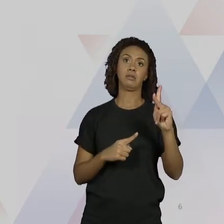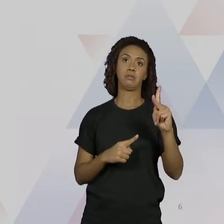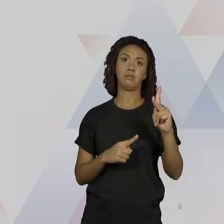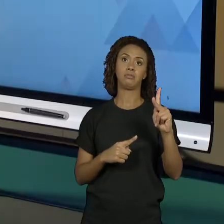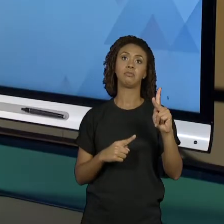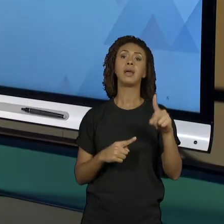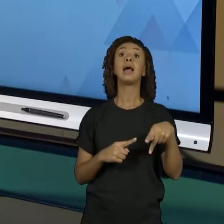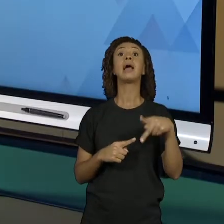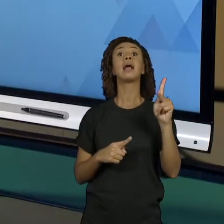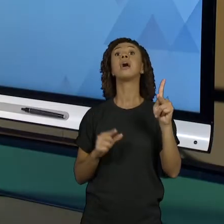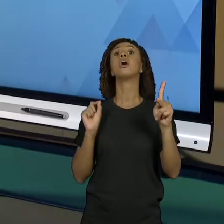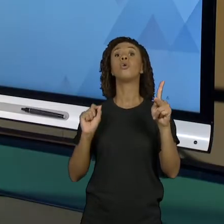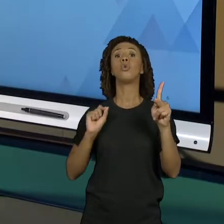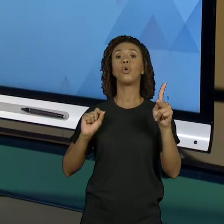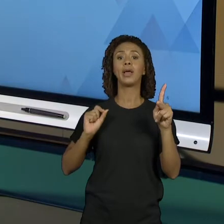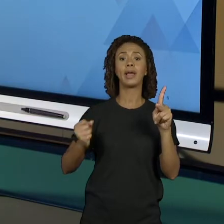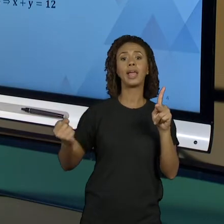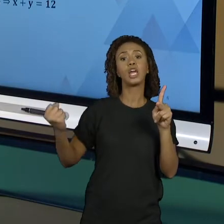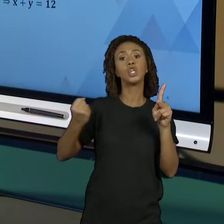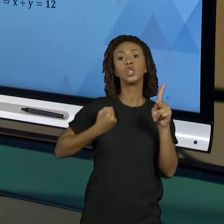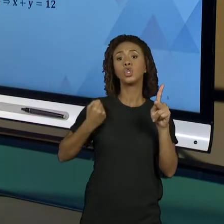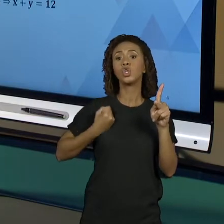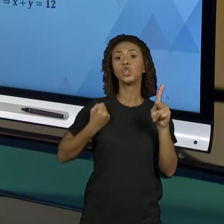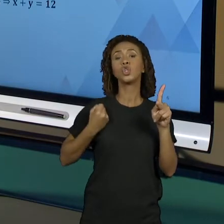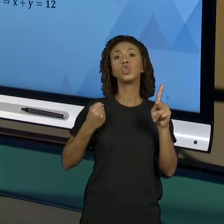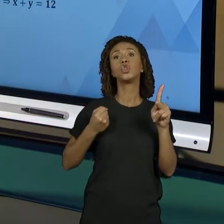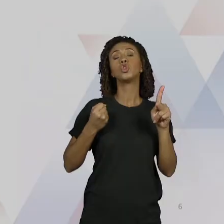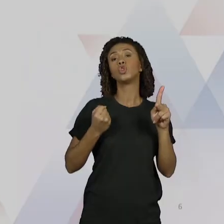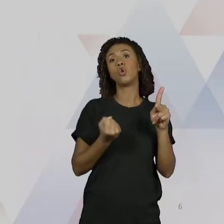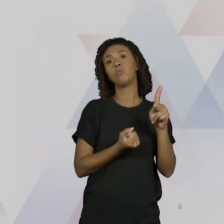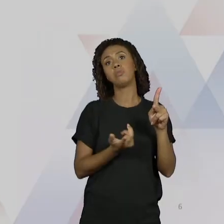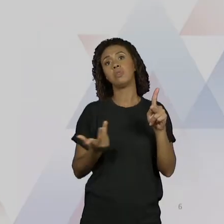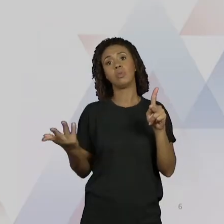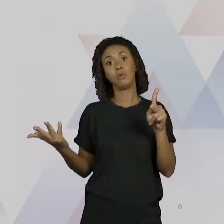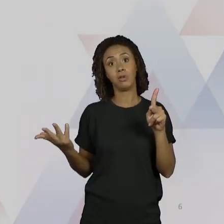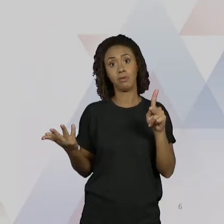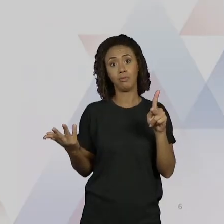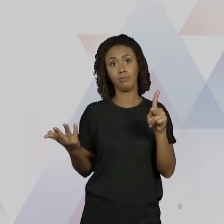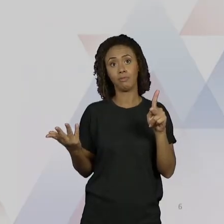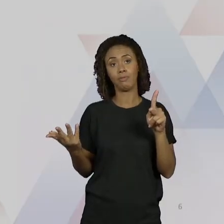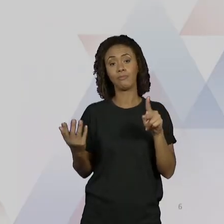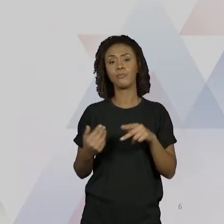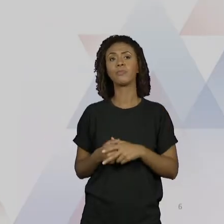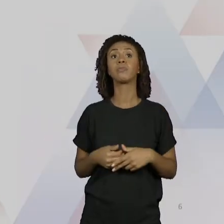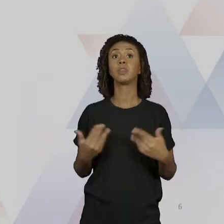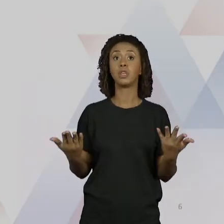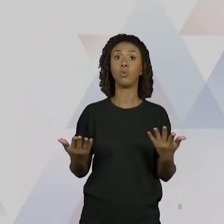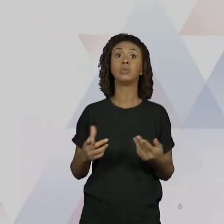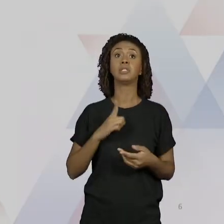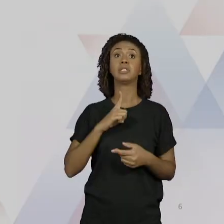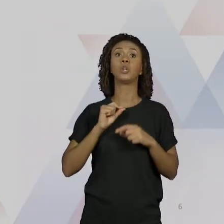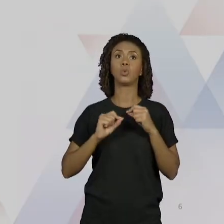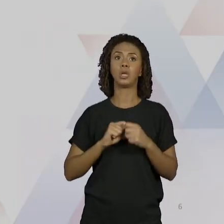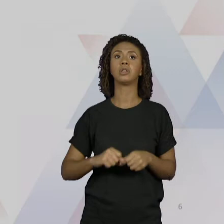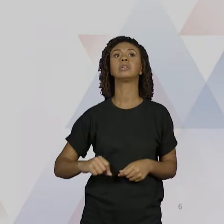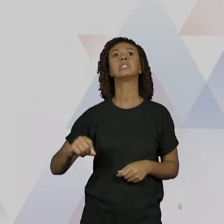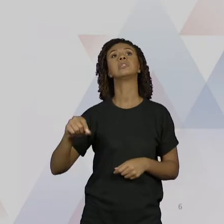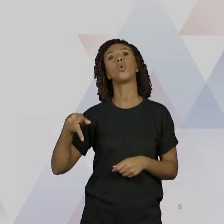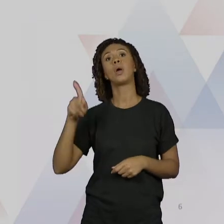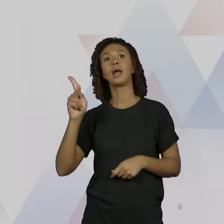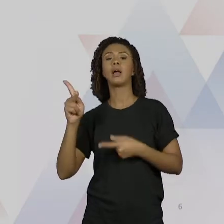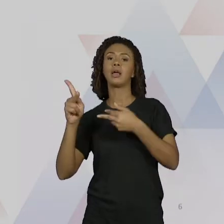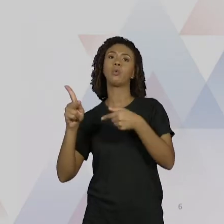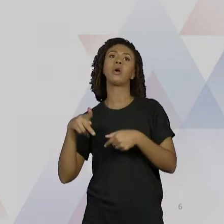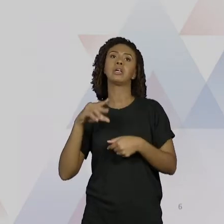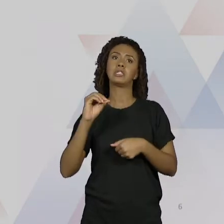natural. Então, por exemplo, se o k for 0, eu vou ter x igual a 8 e y igual a 4, que foi a